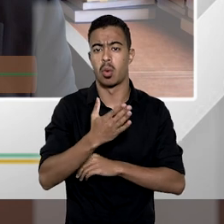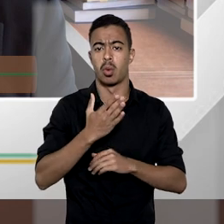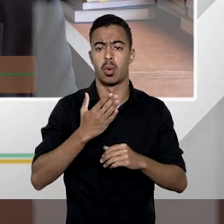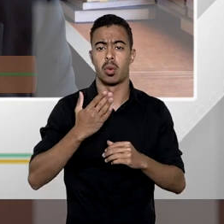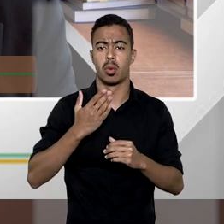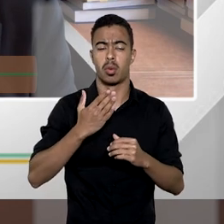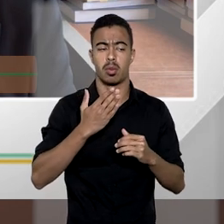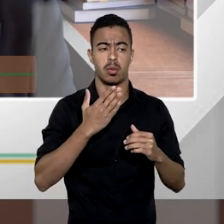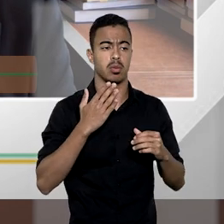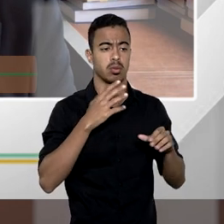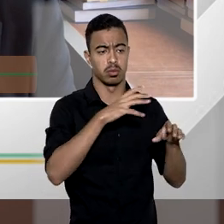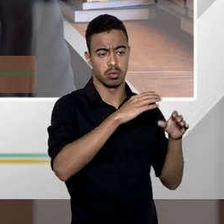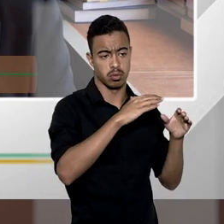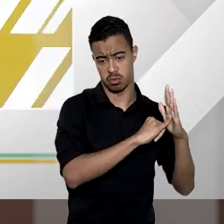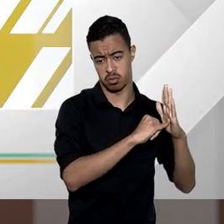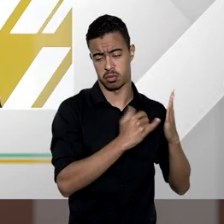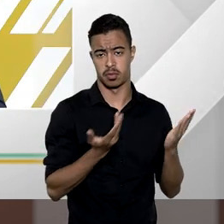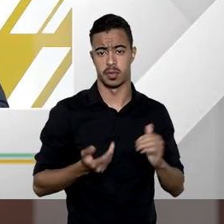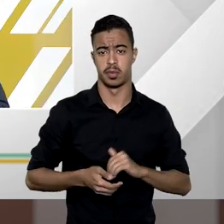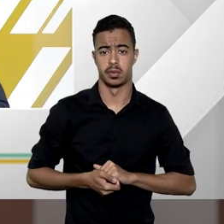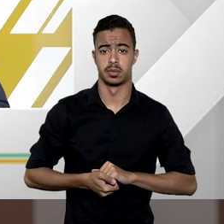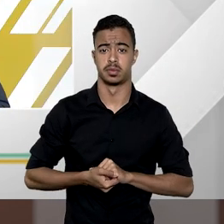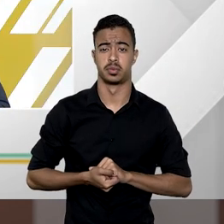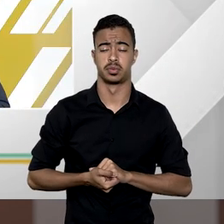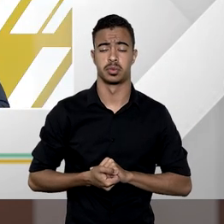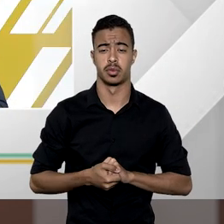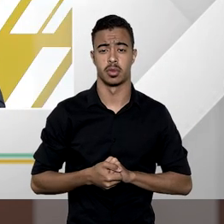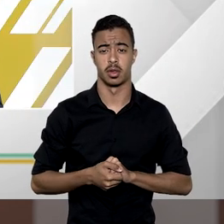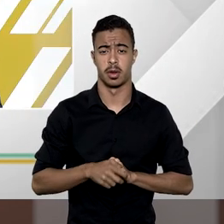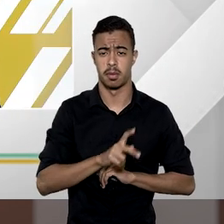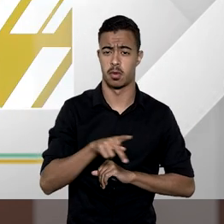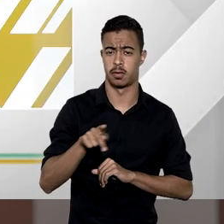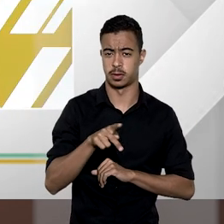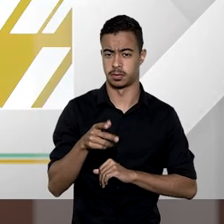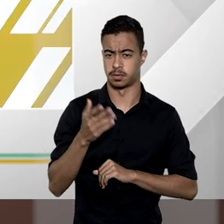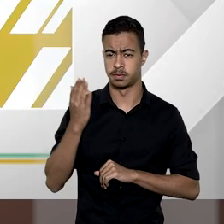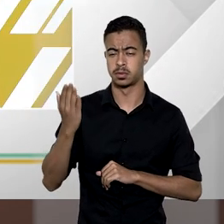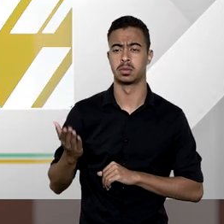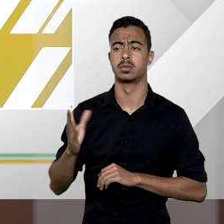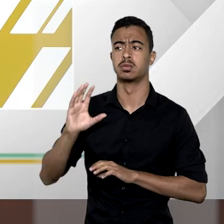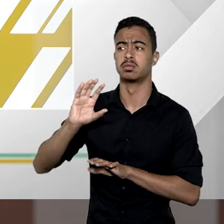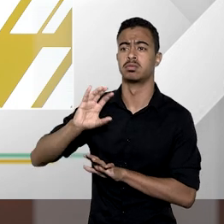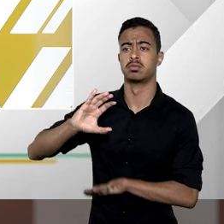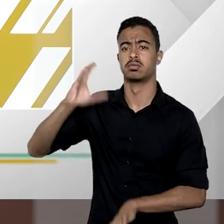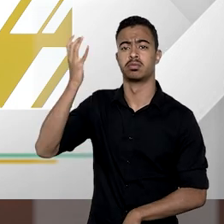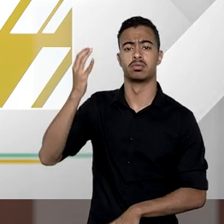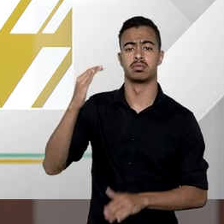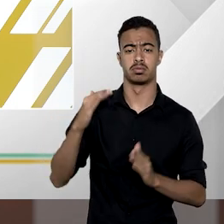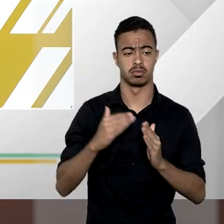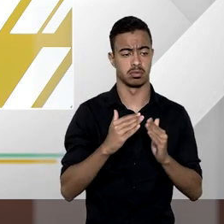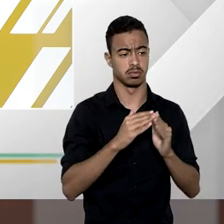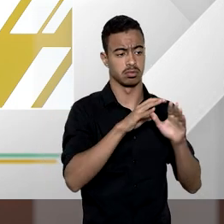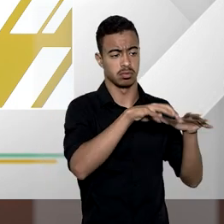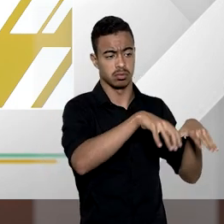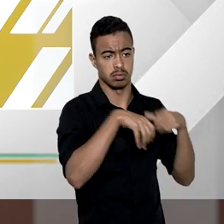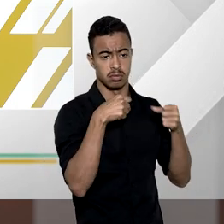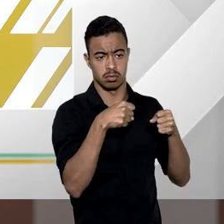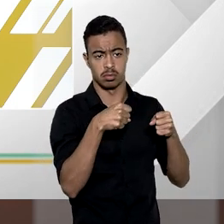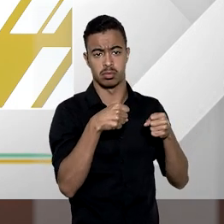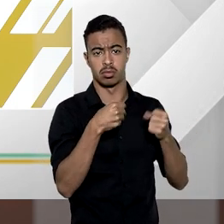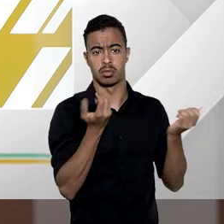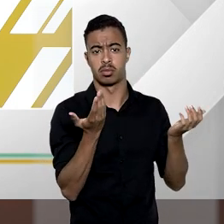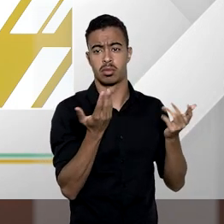processo expropriatório professor Egon quanto a eventual desapropriação diária